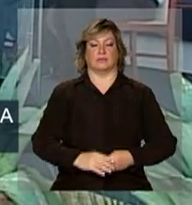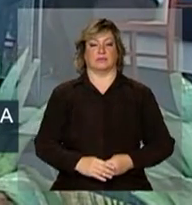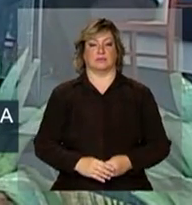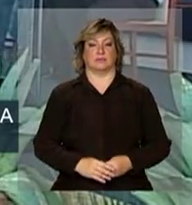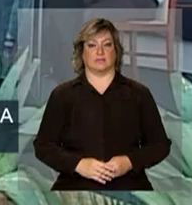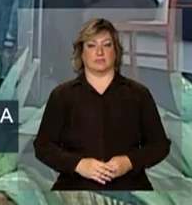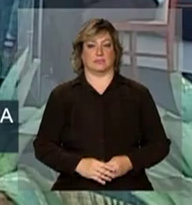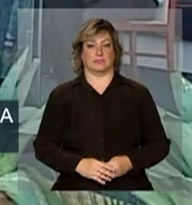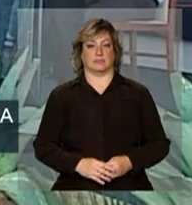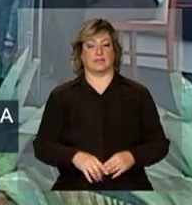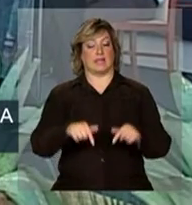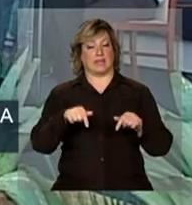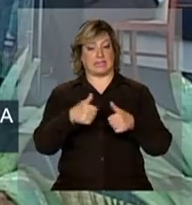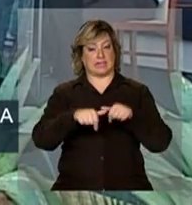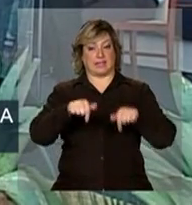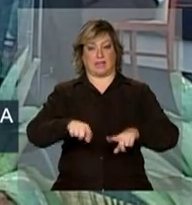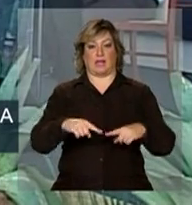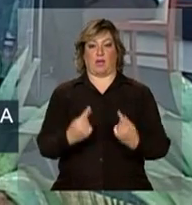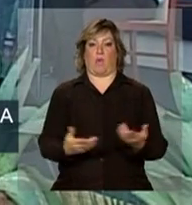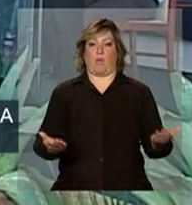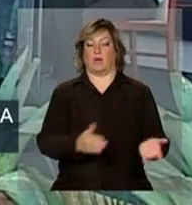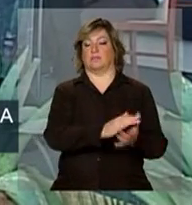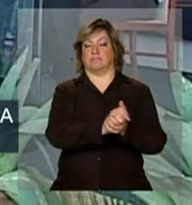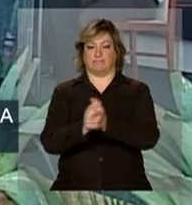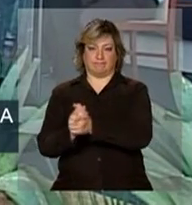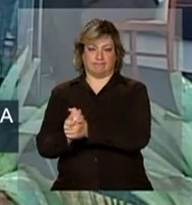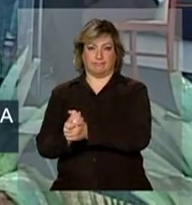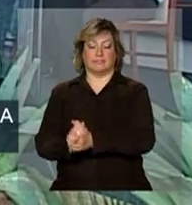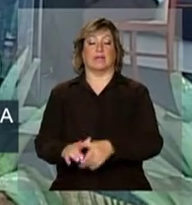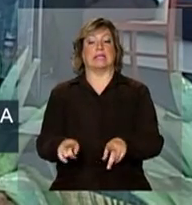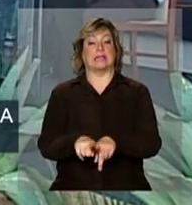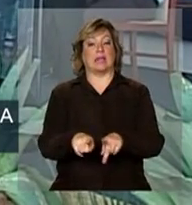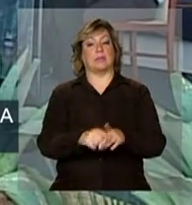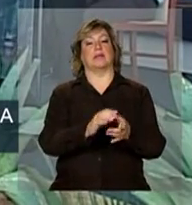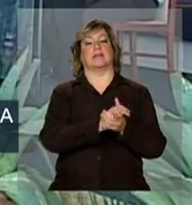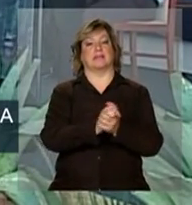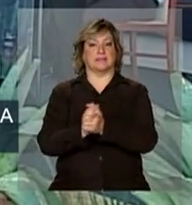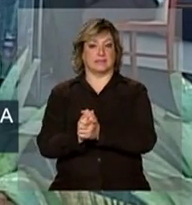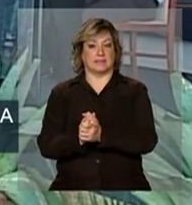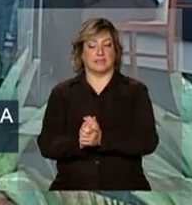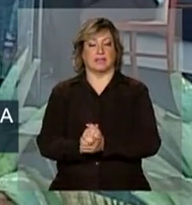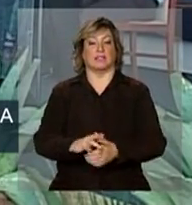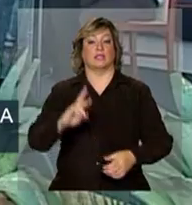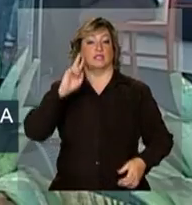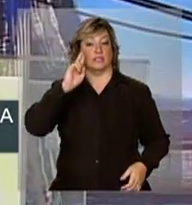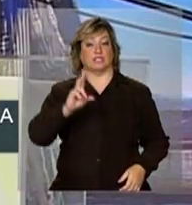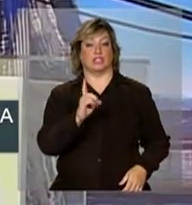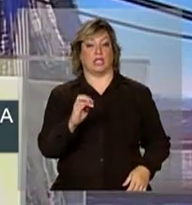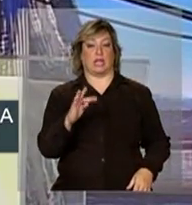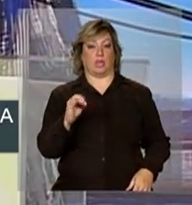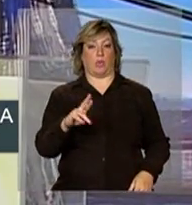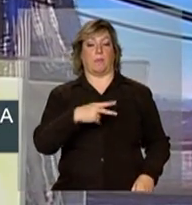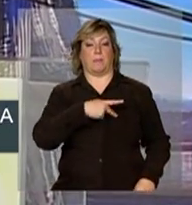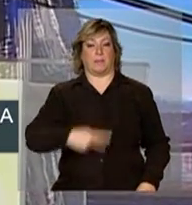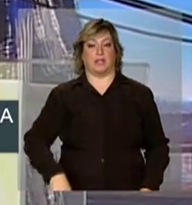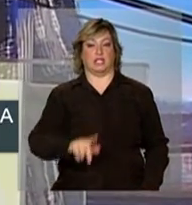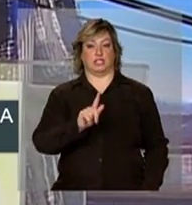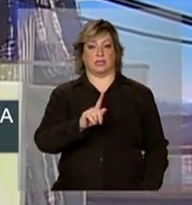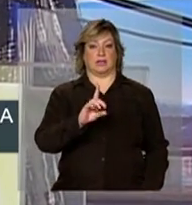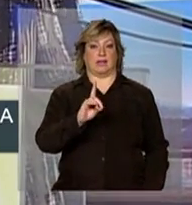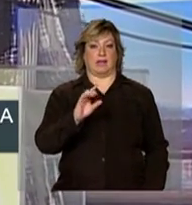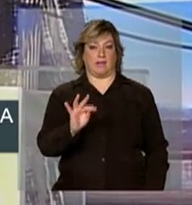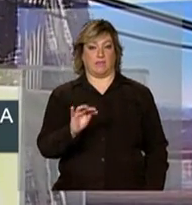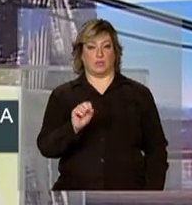aqui presentes. Cumprimento o diretor-presidente da GDF